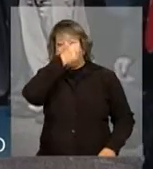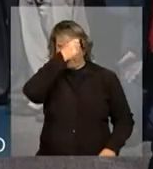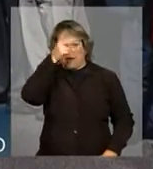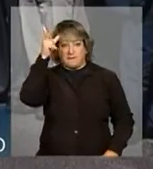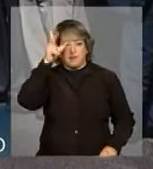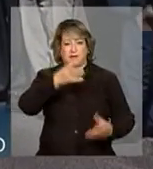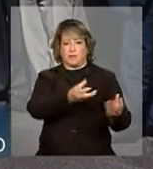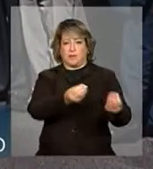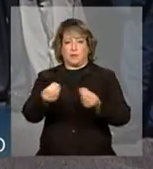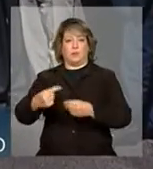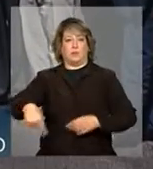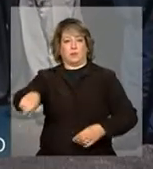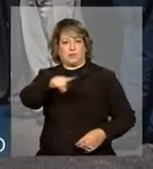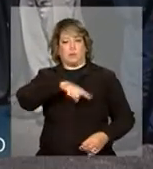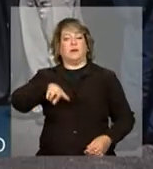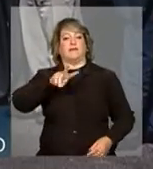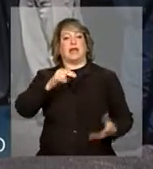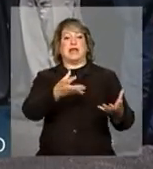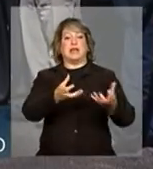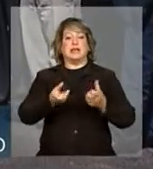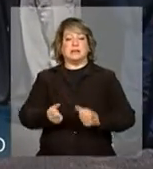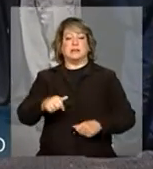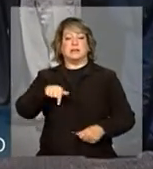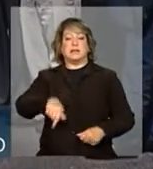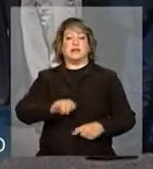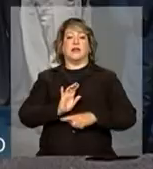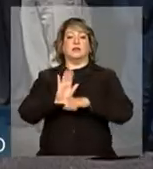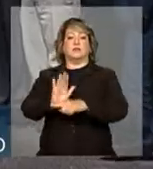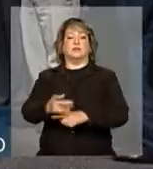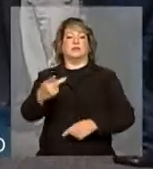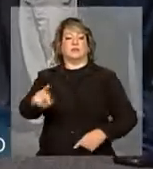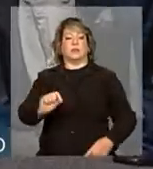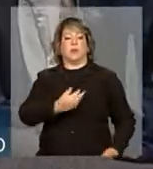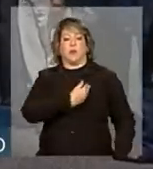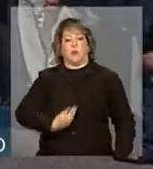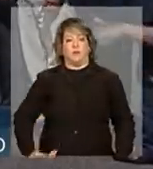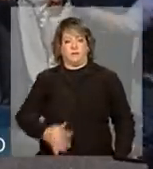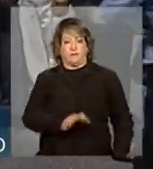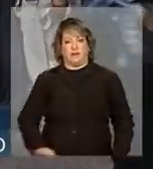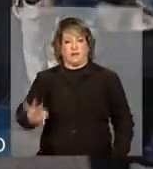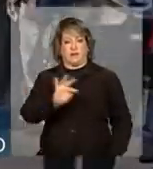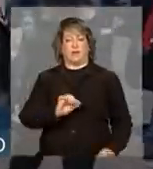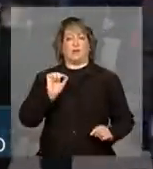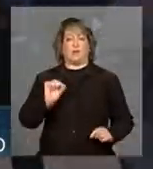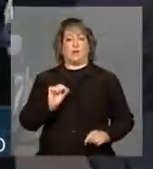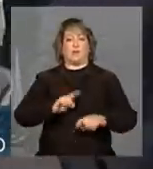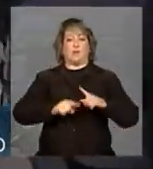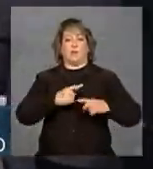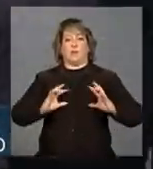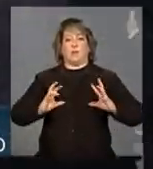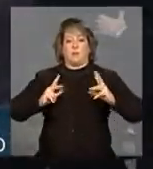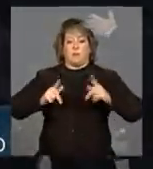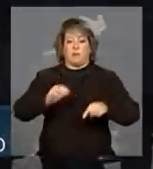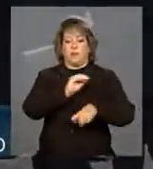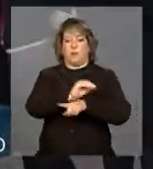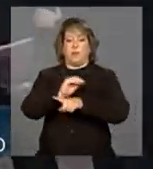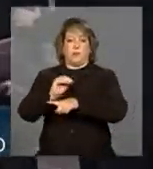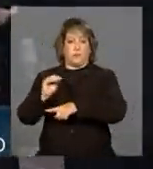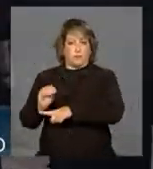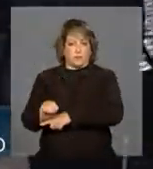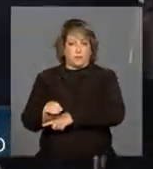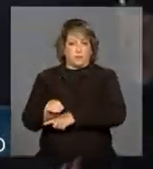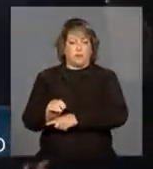beneficiados com essa medida do governo federal de distribuição de máquinas para a manutenção